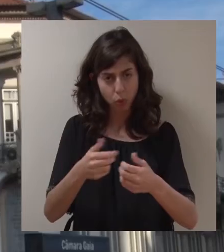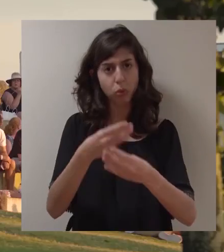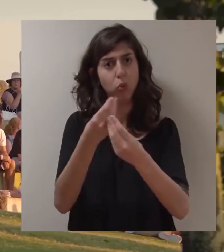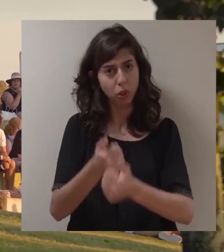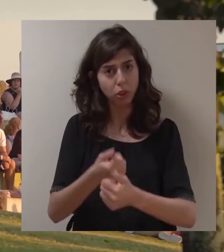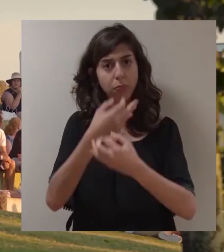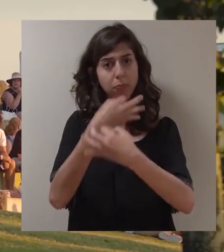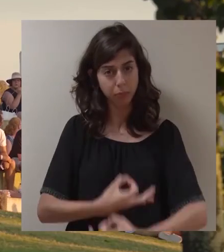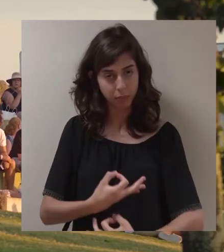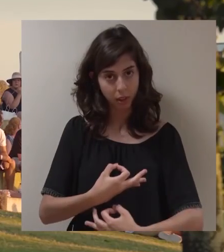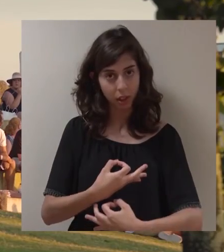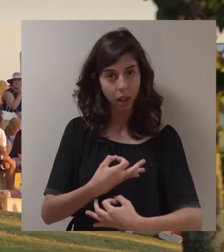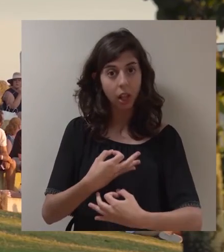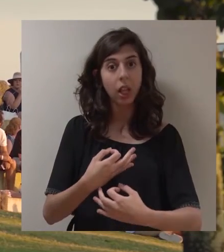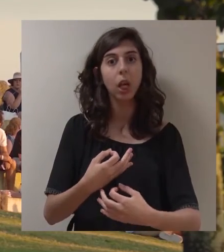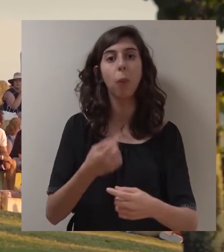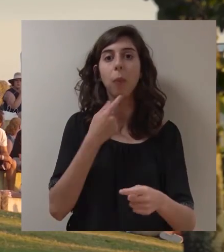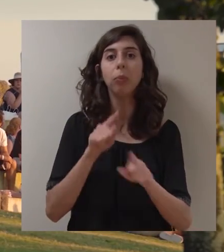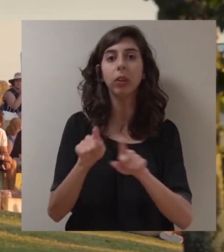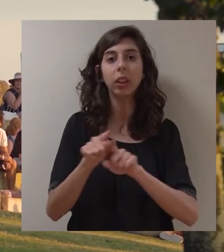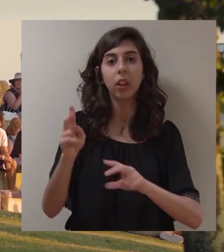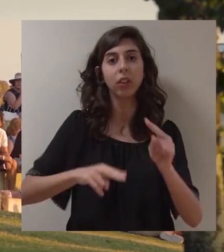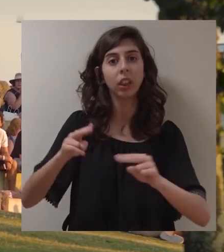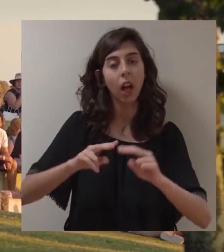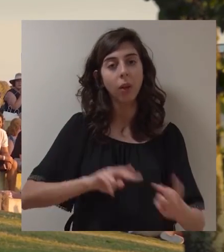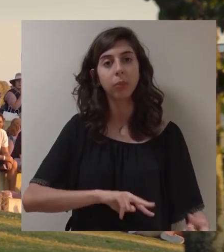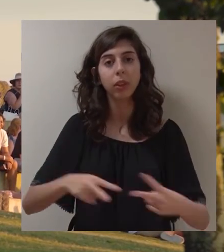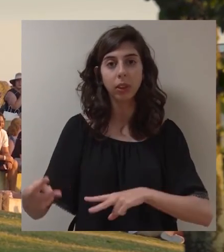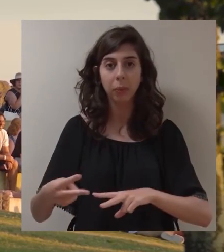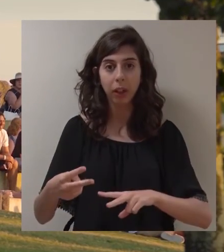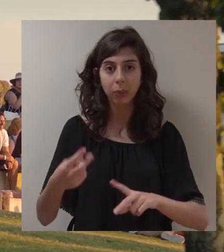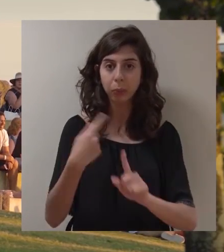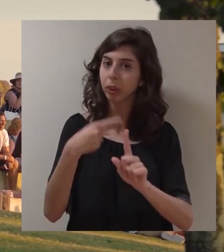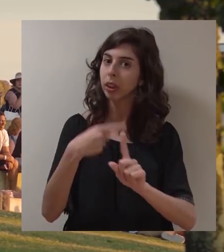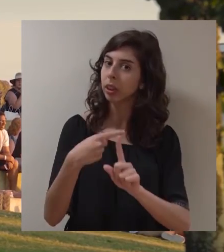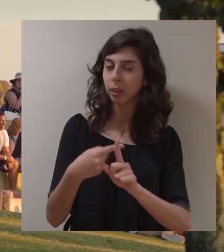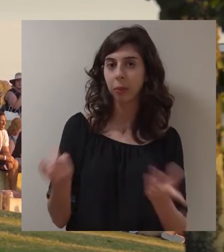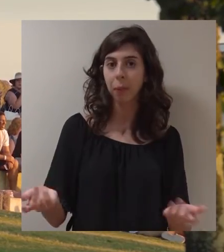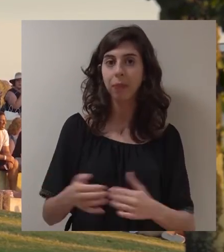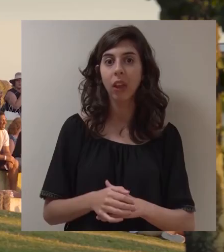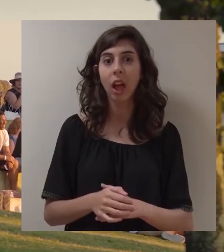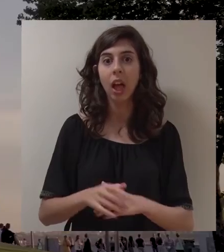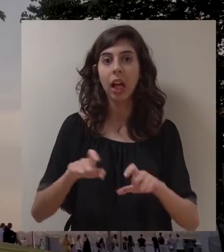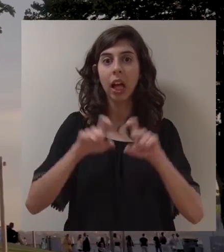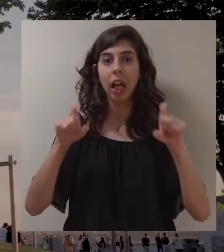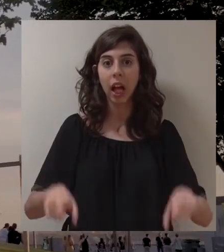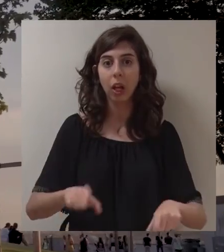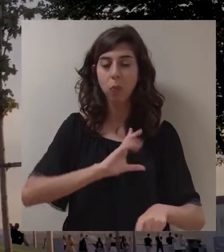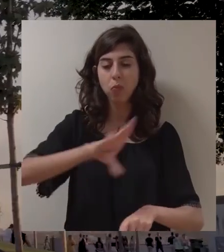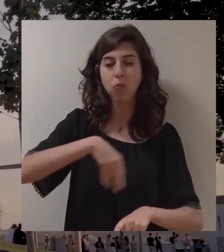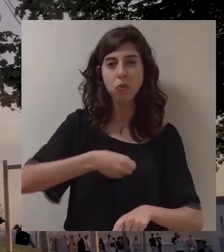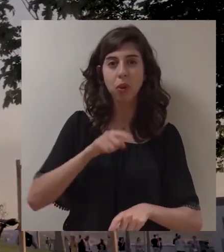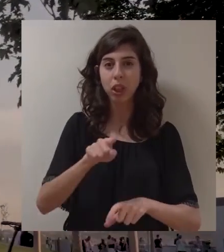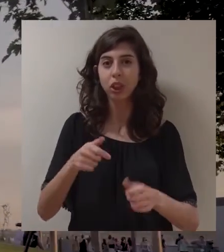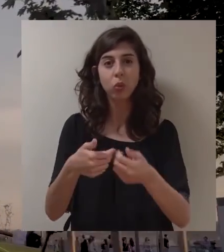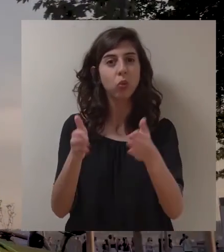boas contas, contas certas e contas no verno e com uma política fiscal municipal amiga dos cidadãos. Que gaia seja todo